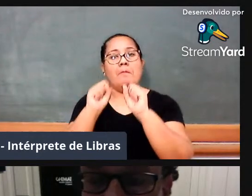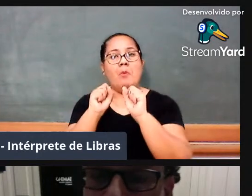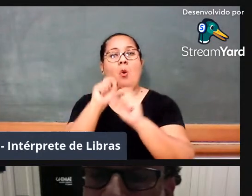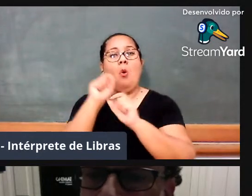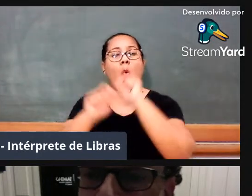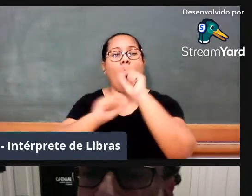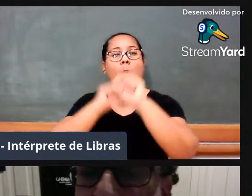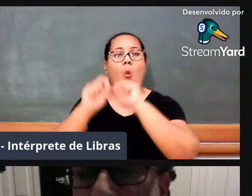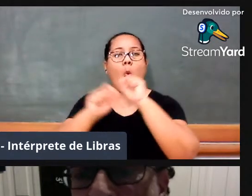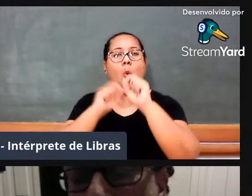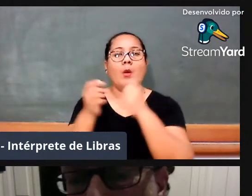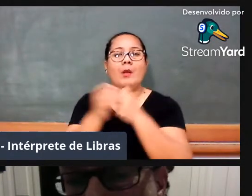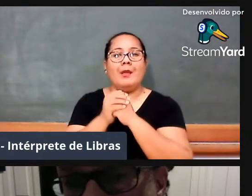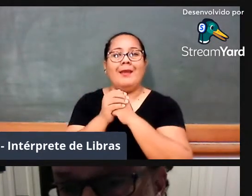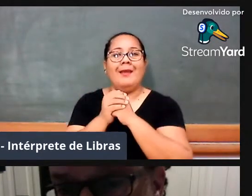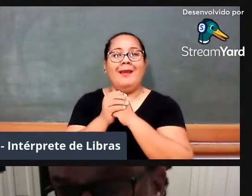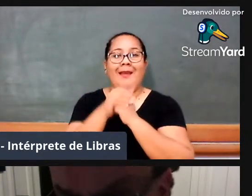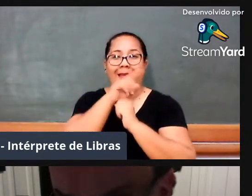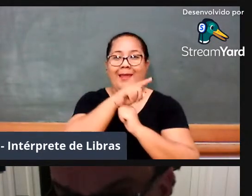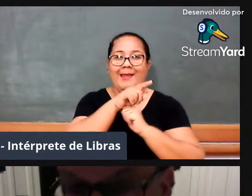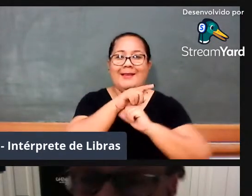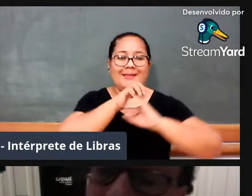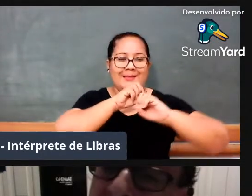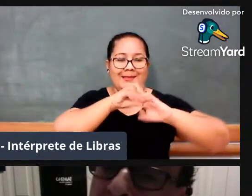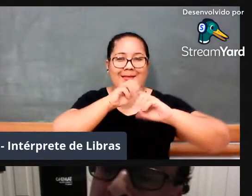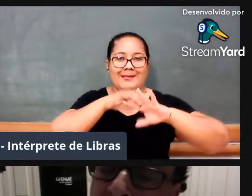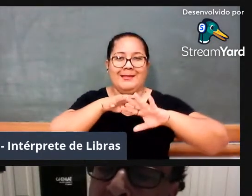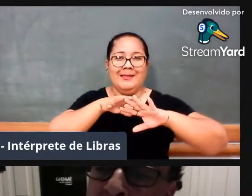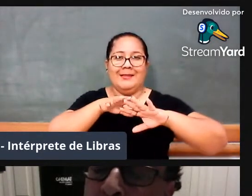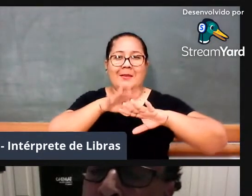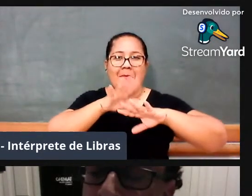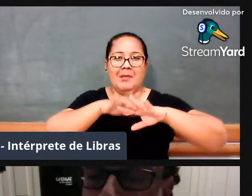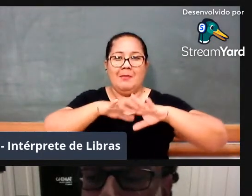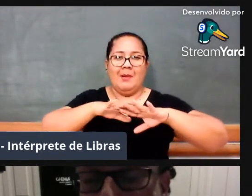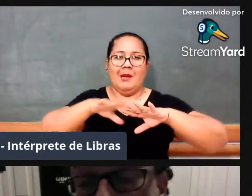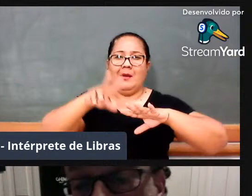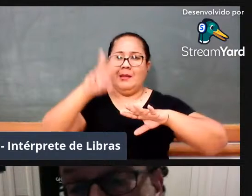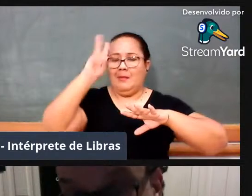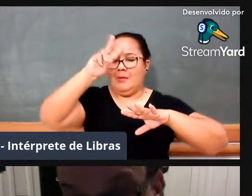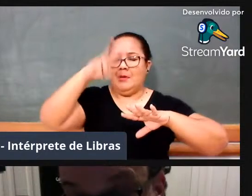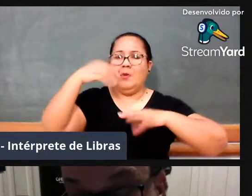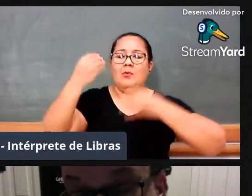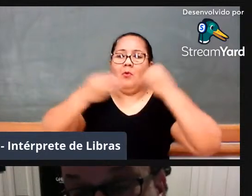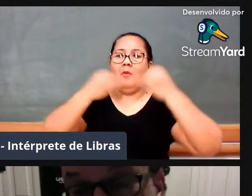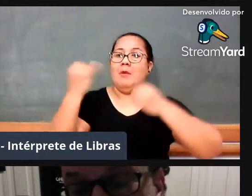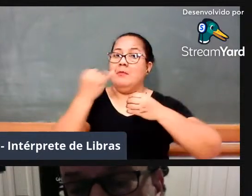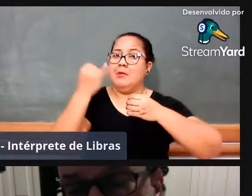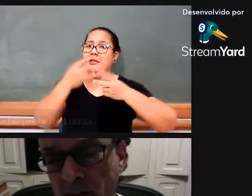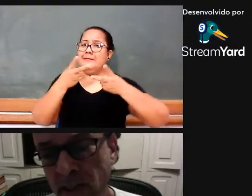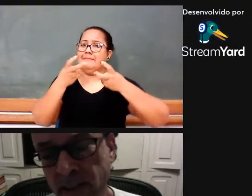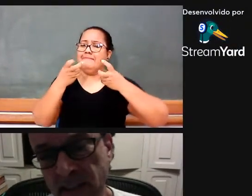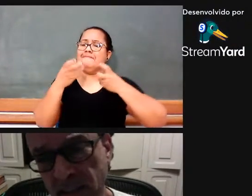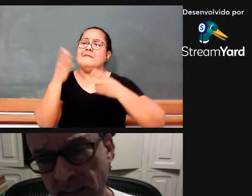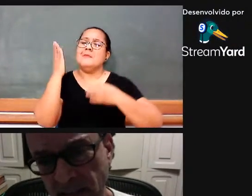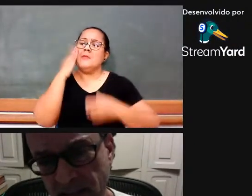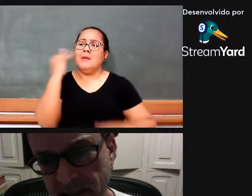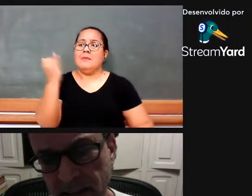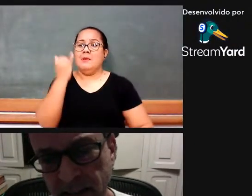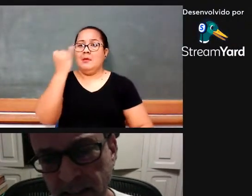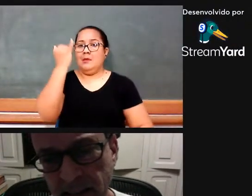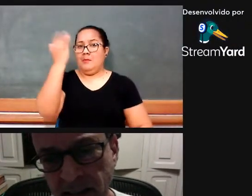pouco nessa questão da história do ensino, na história da educação matemática, porque quando a gente